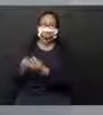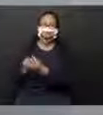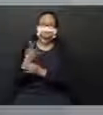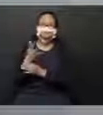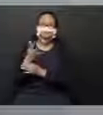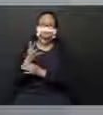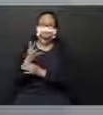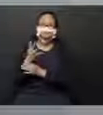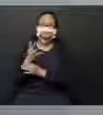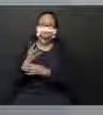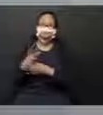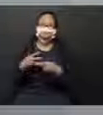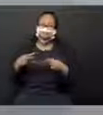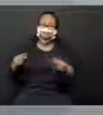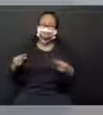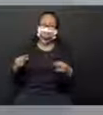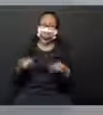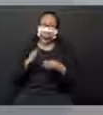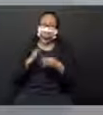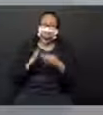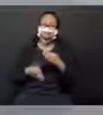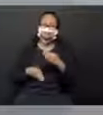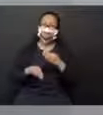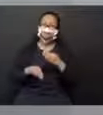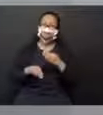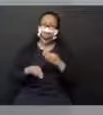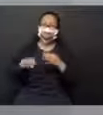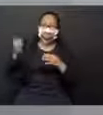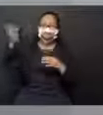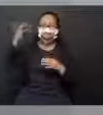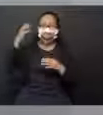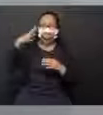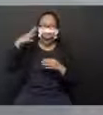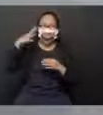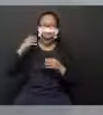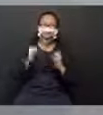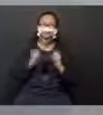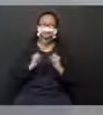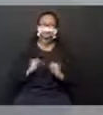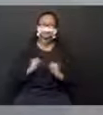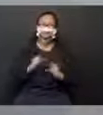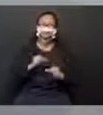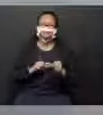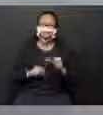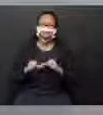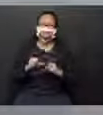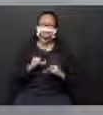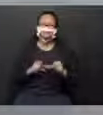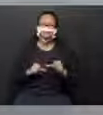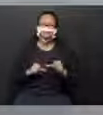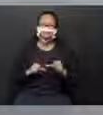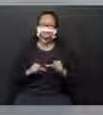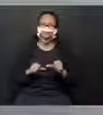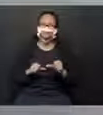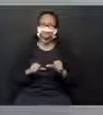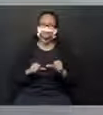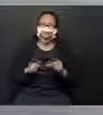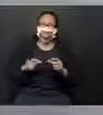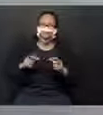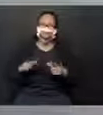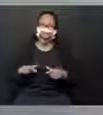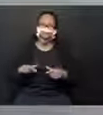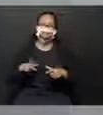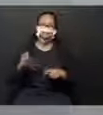bloqueia o caminho da luz. A sombra também pode mudar de posição e de tamanho, dependendo da